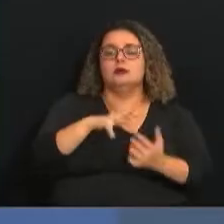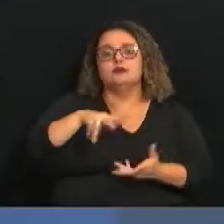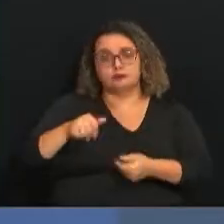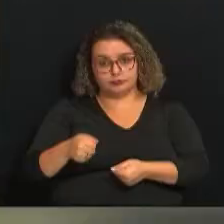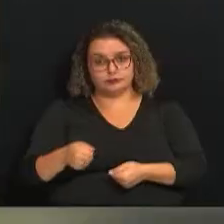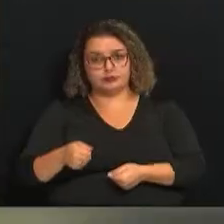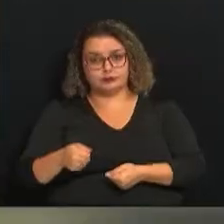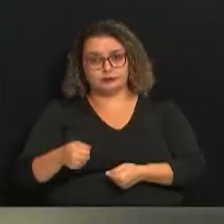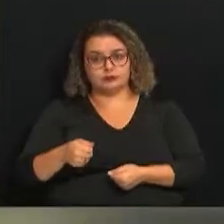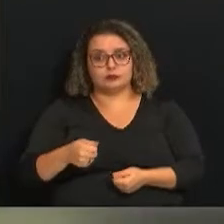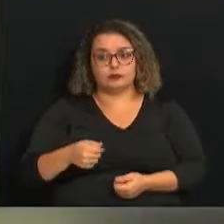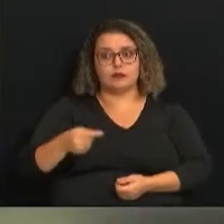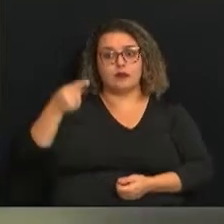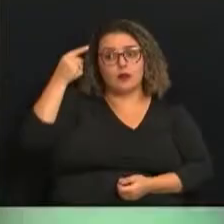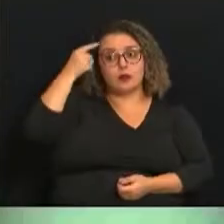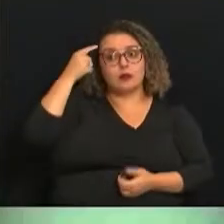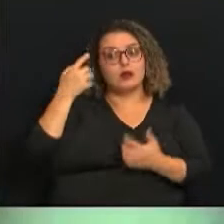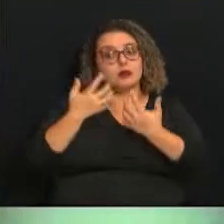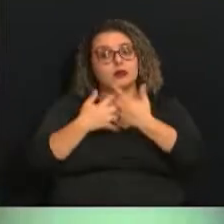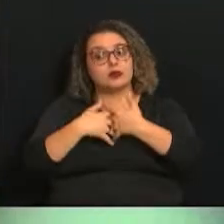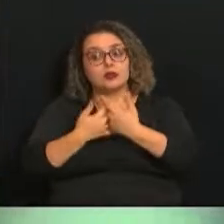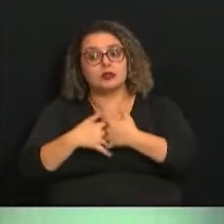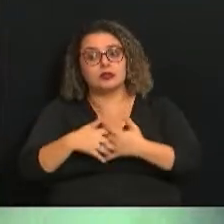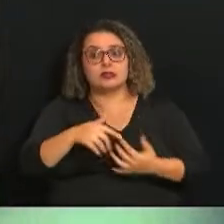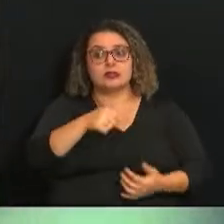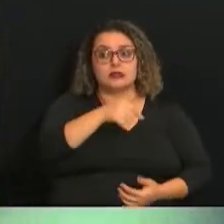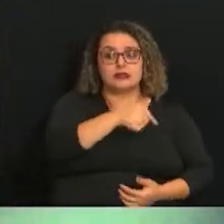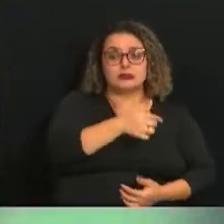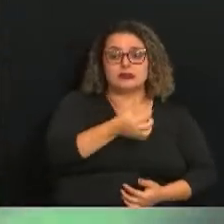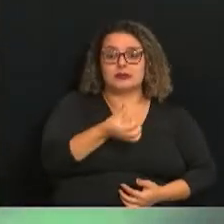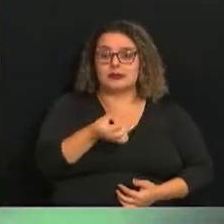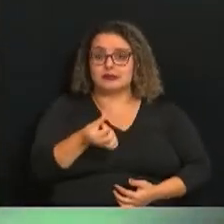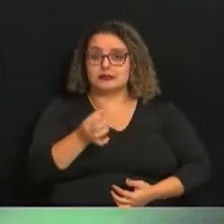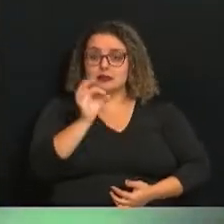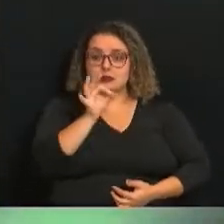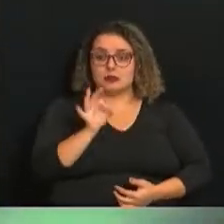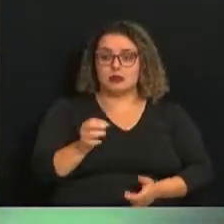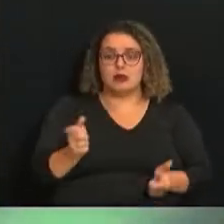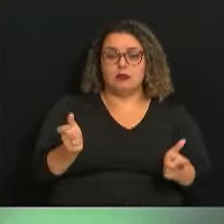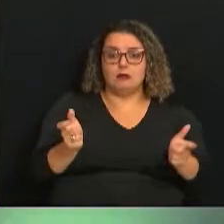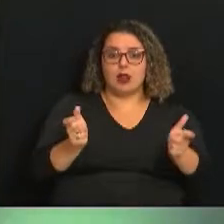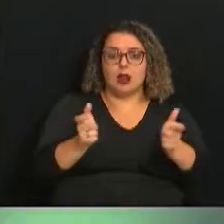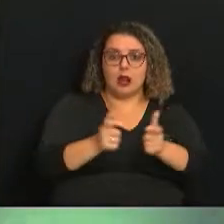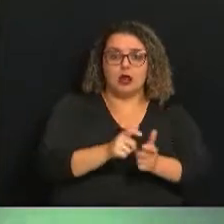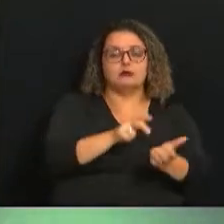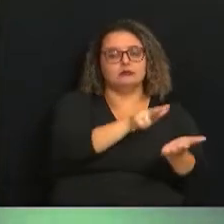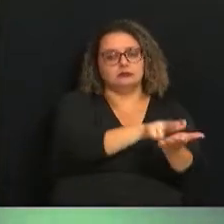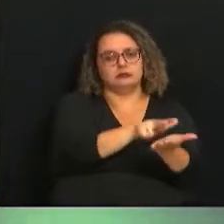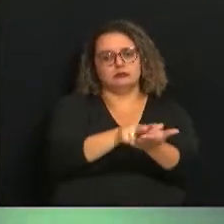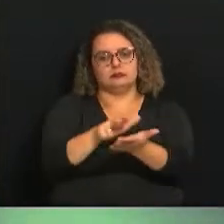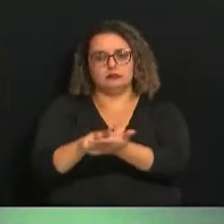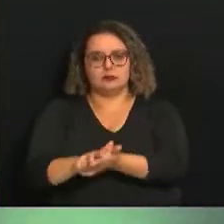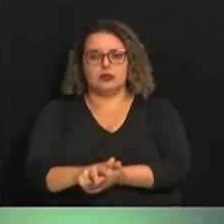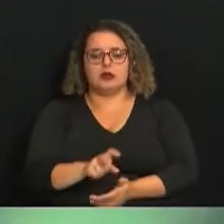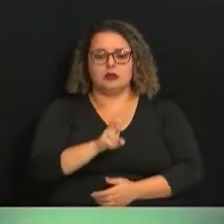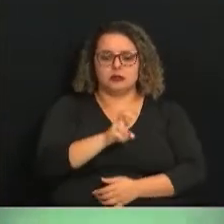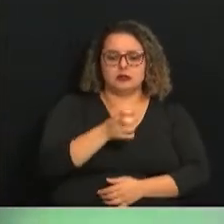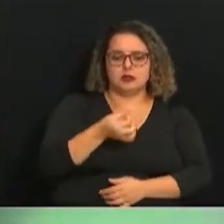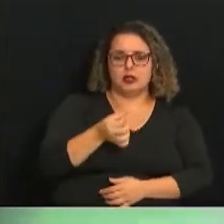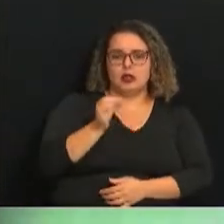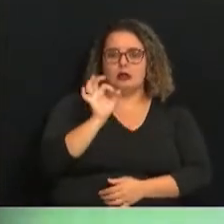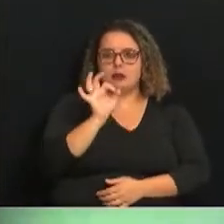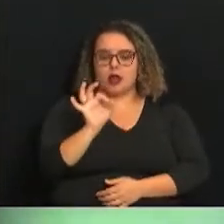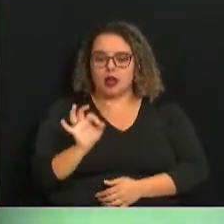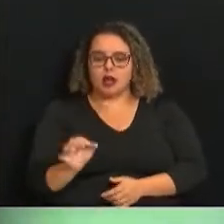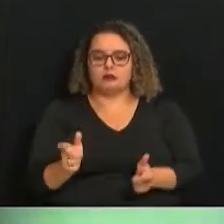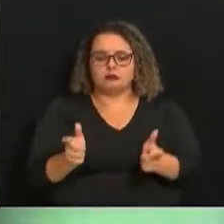consideração a redução de 76,7% nas novas internações e de 56% dos óbitos